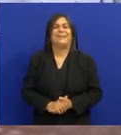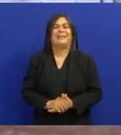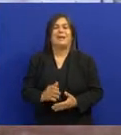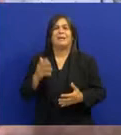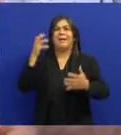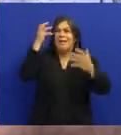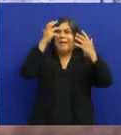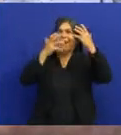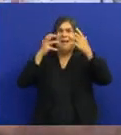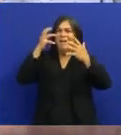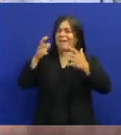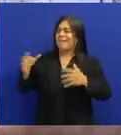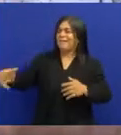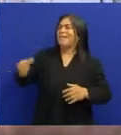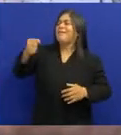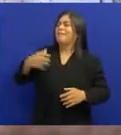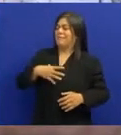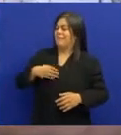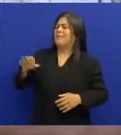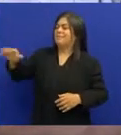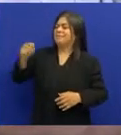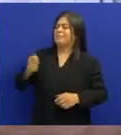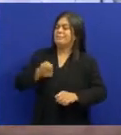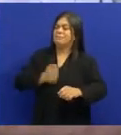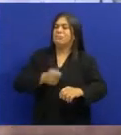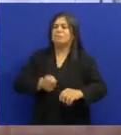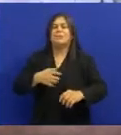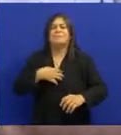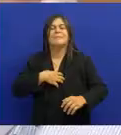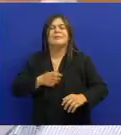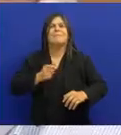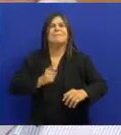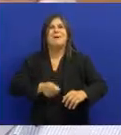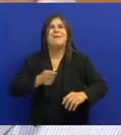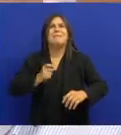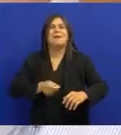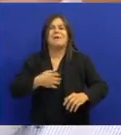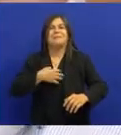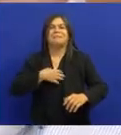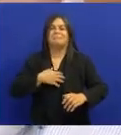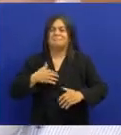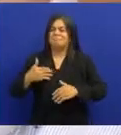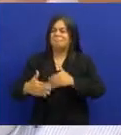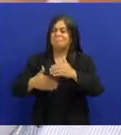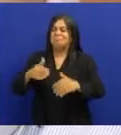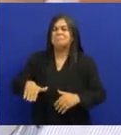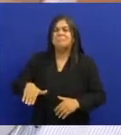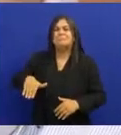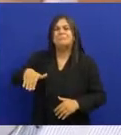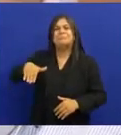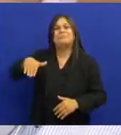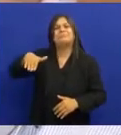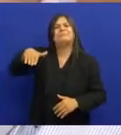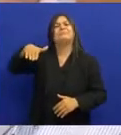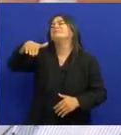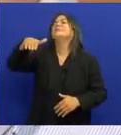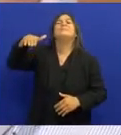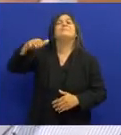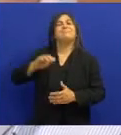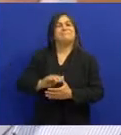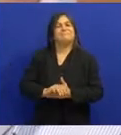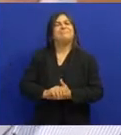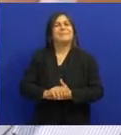Ela, no desespero dela Ela resolveu usar o filho Mas a partir daí Realmente eles ficaram Aos poucos Ele foi sendo